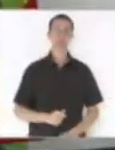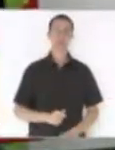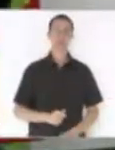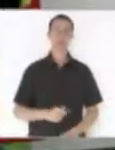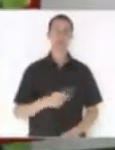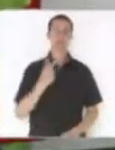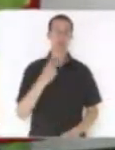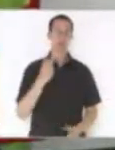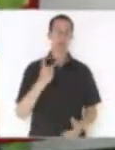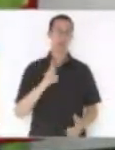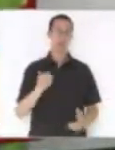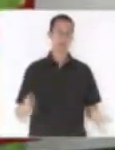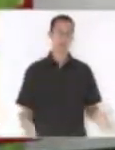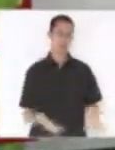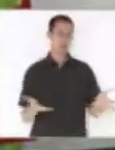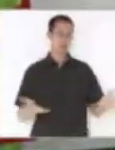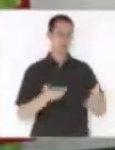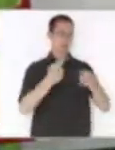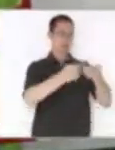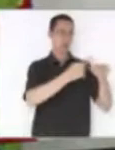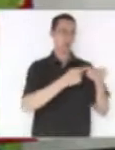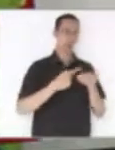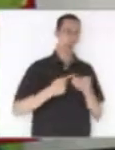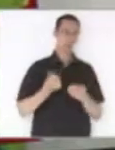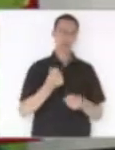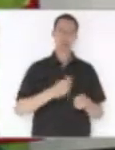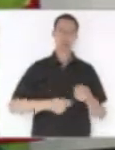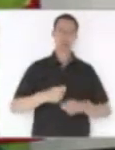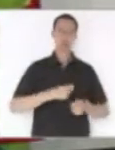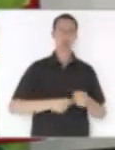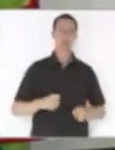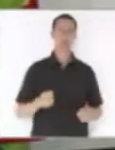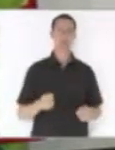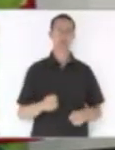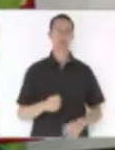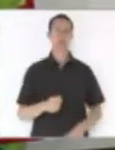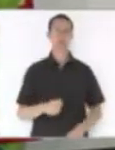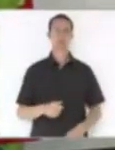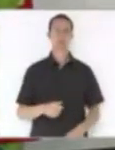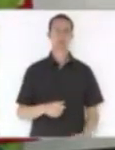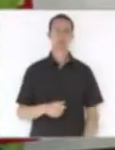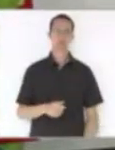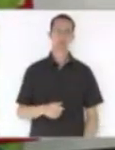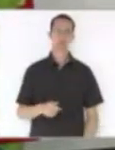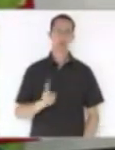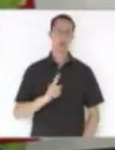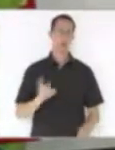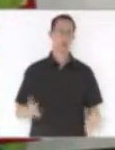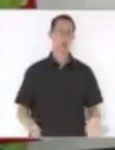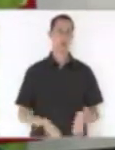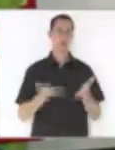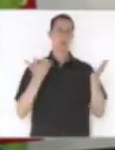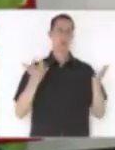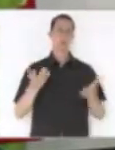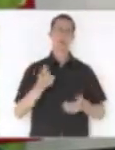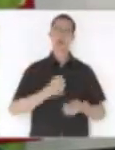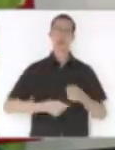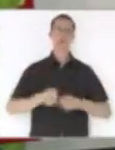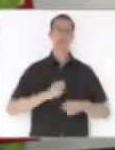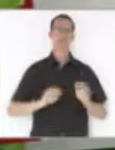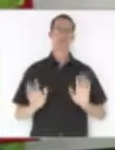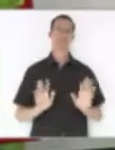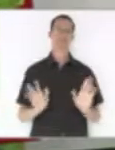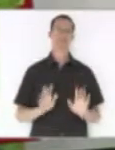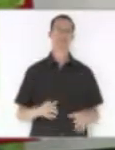que se alegre, ah, não, vai aquecer a economia dos municípios, isso dividido pelos municípios não é um fator suficiente para aquecer a economia. Então, é